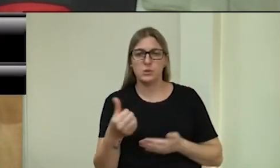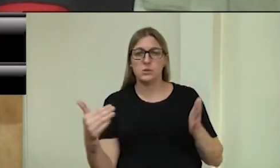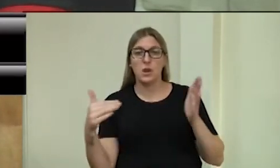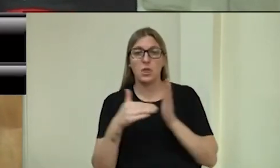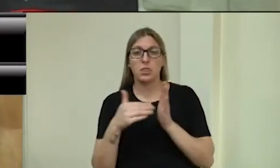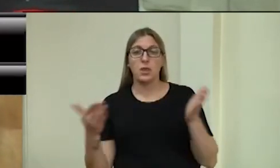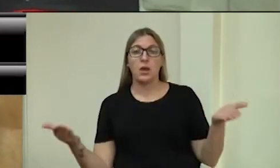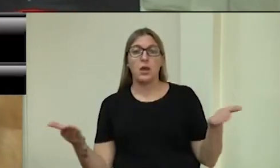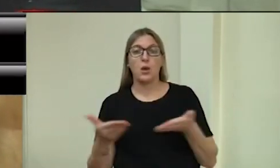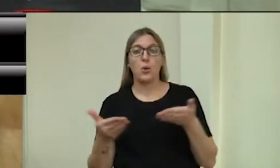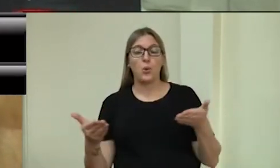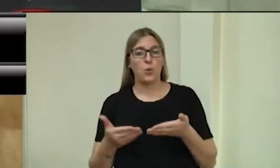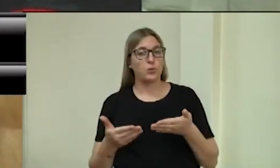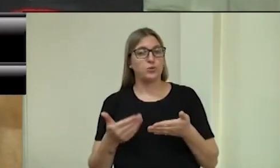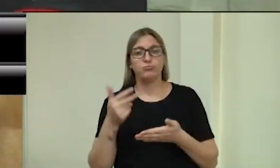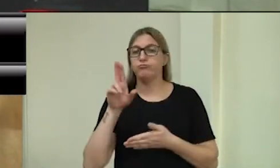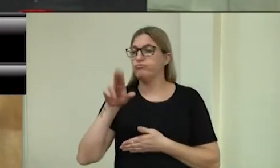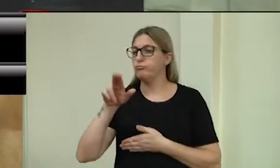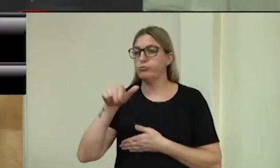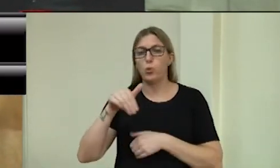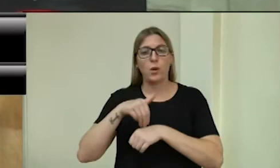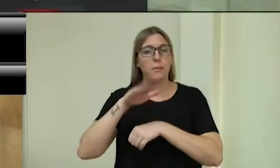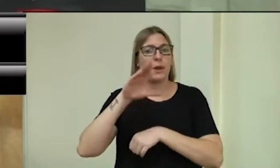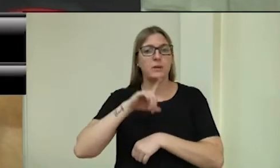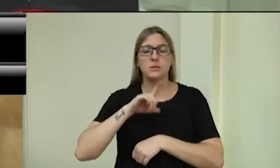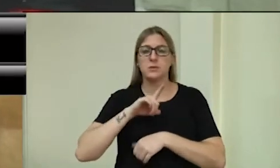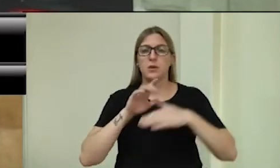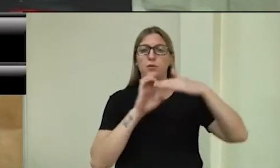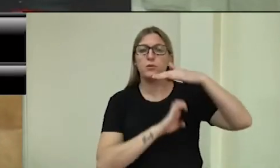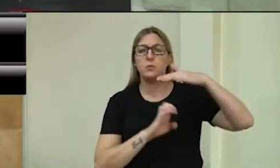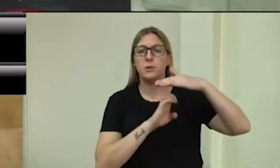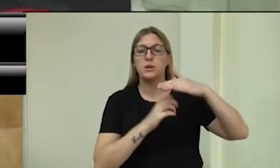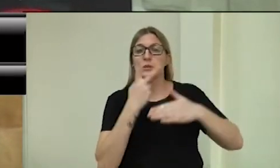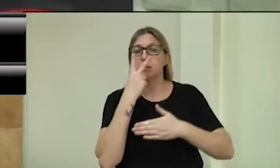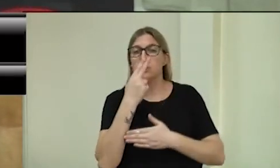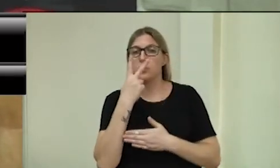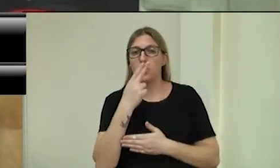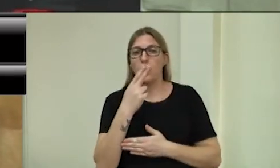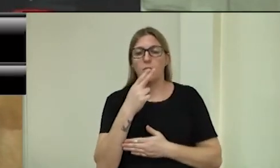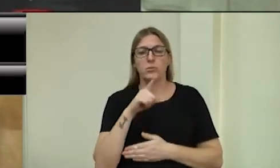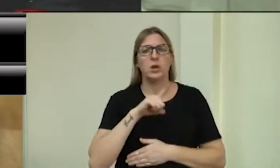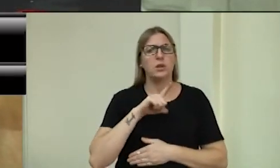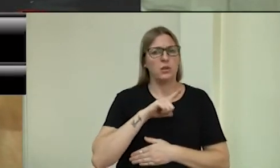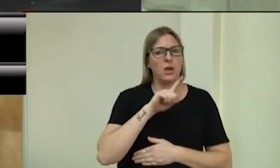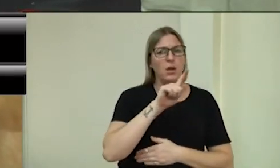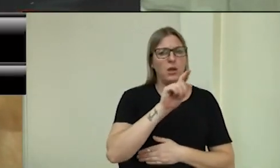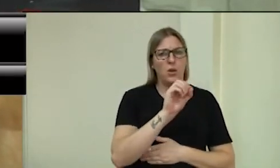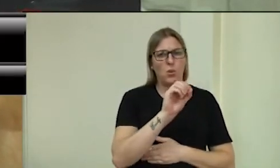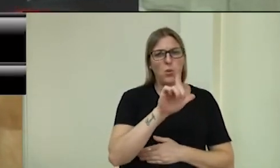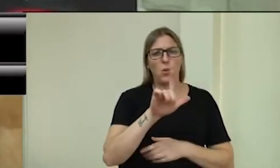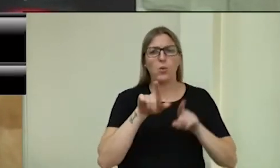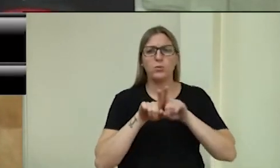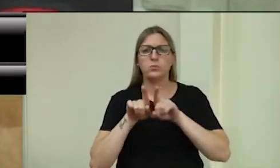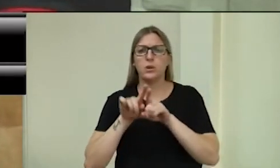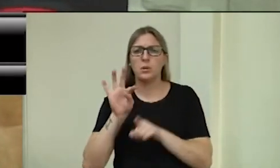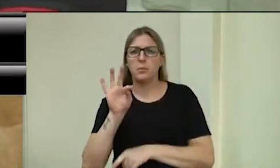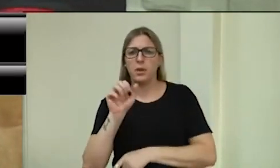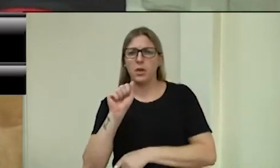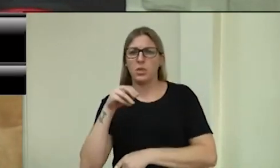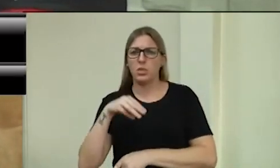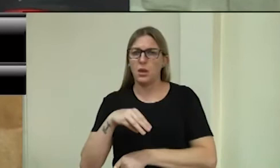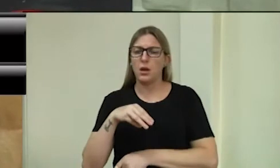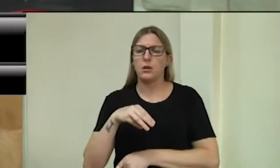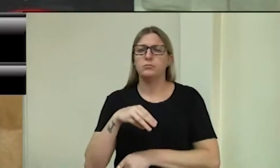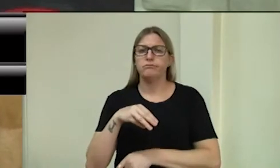nunca teve uma empresa àquela altura. Vai se arrastando com Gol, TAM, nunca mais teremos uma Varig. Isso foi um orgulho para o Brasil, para o Rio Grande